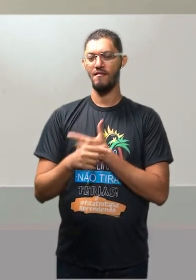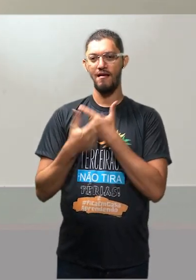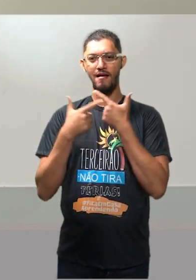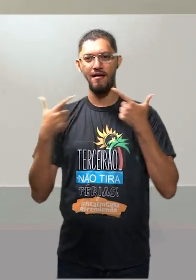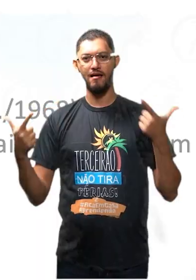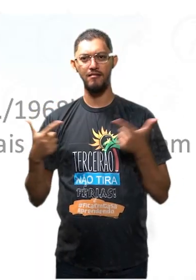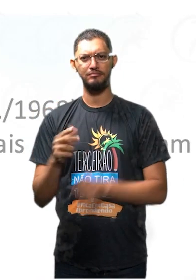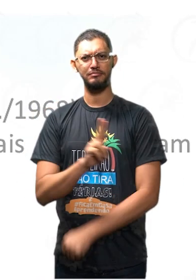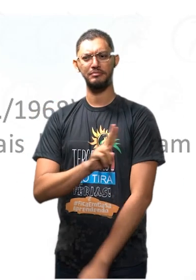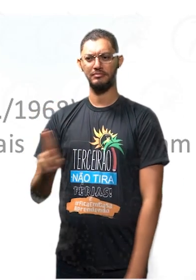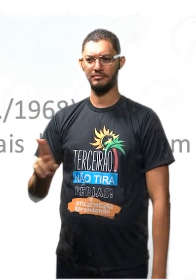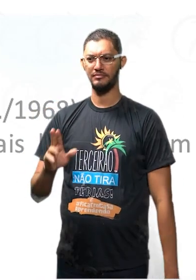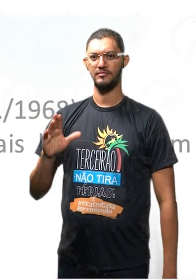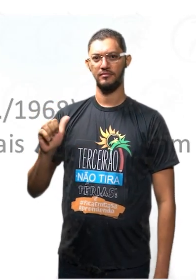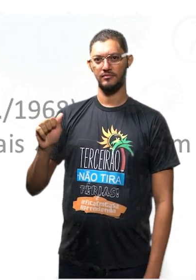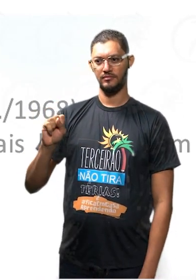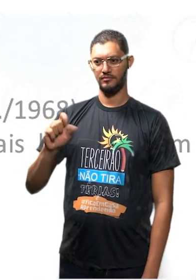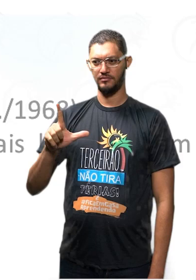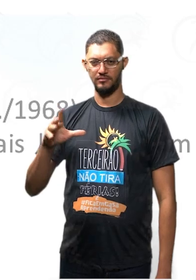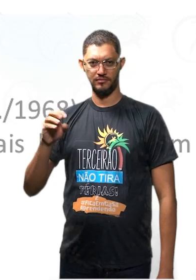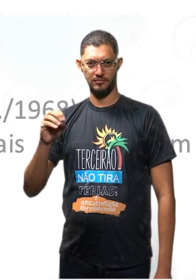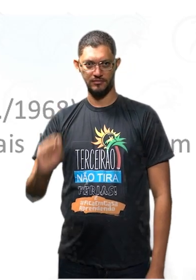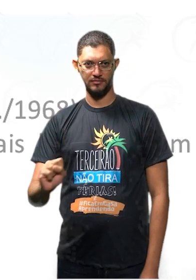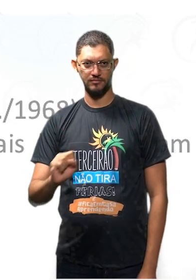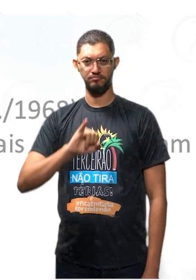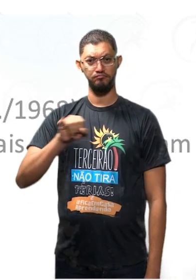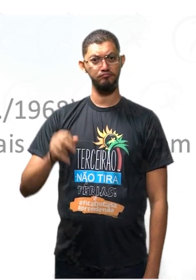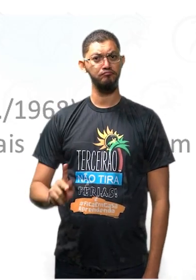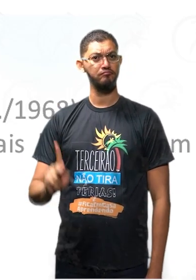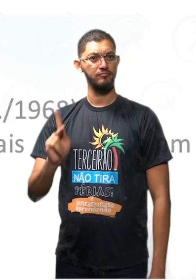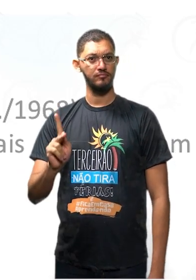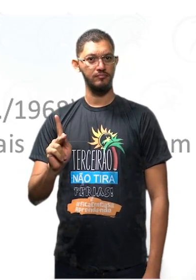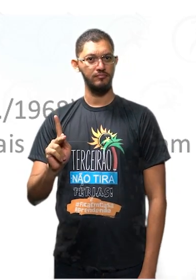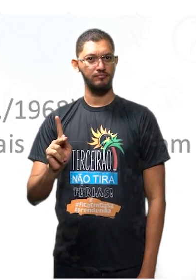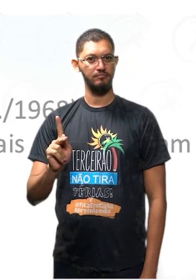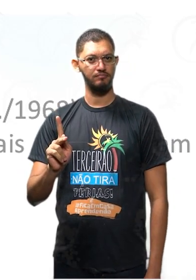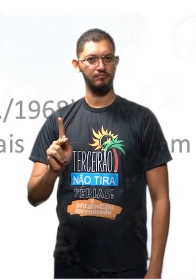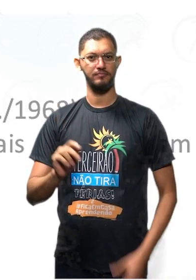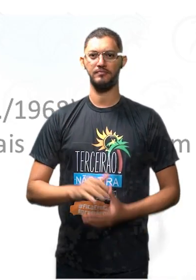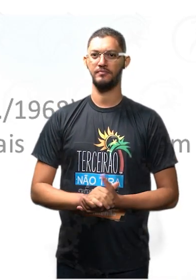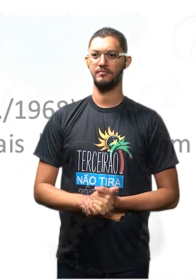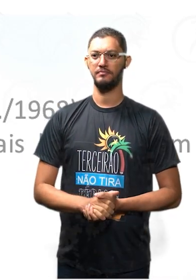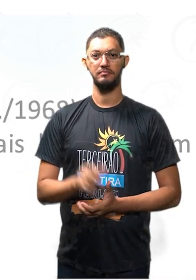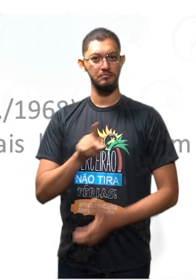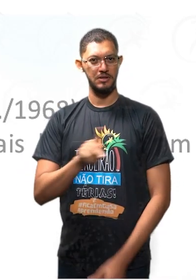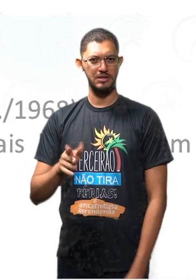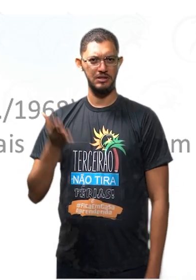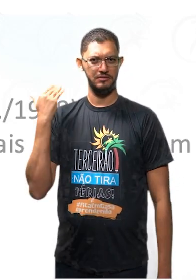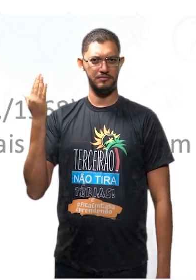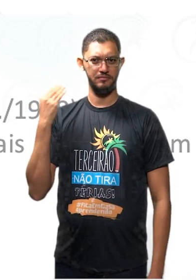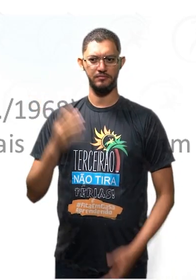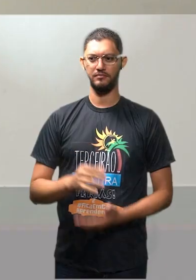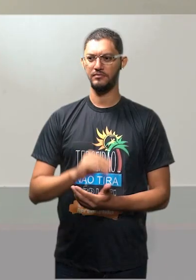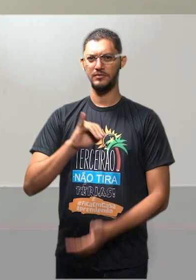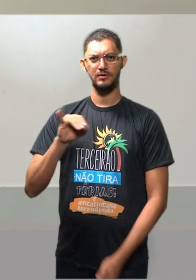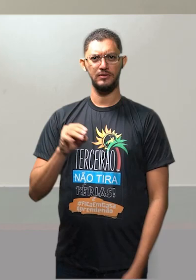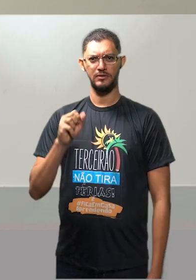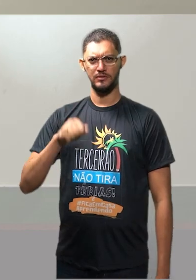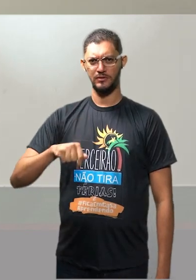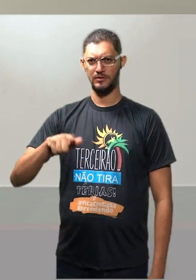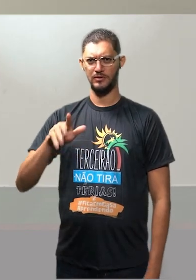Olha os nomes, Carlos Lacerda, JK é Juscelino Kubitschek e Jango